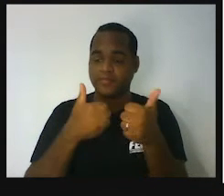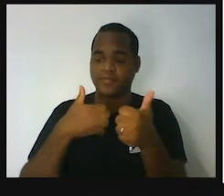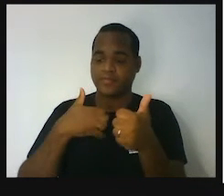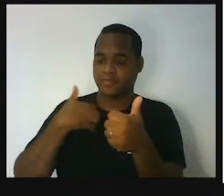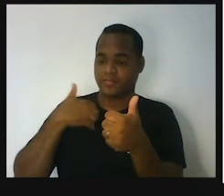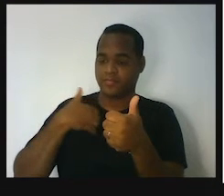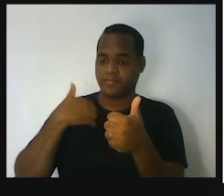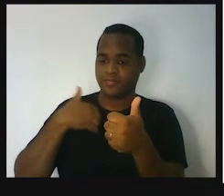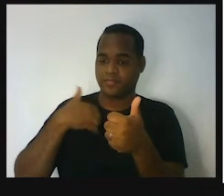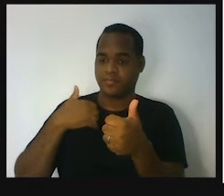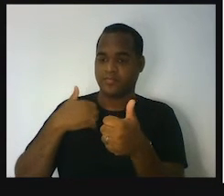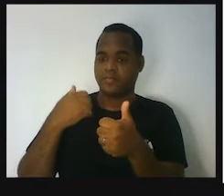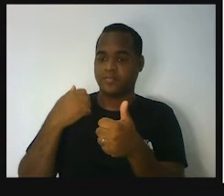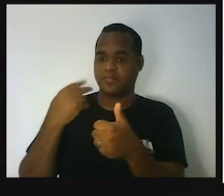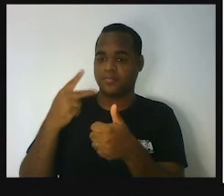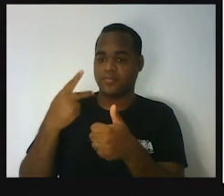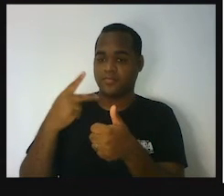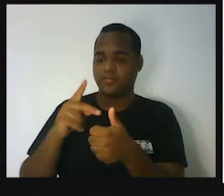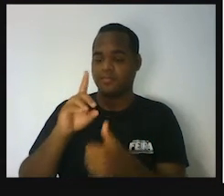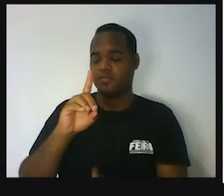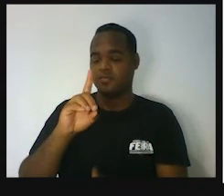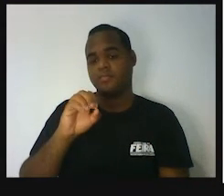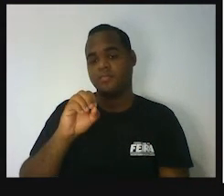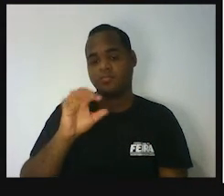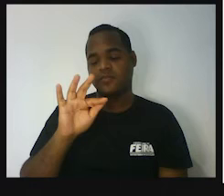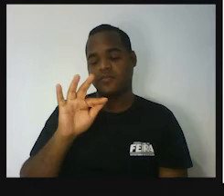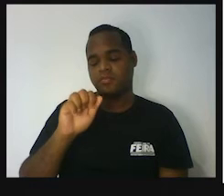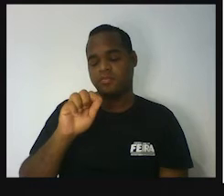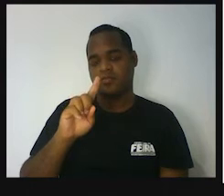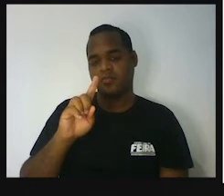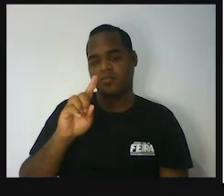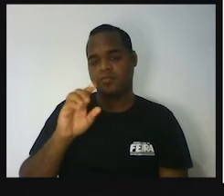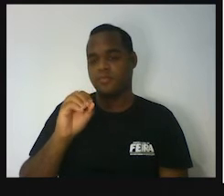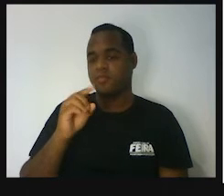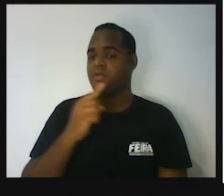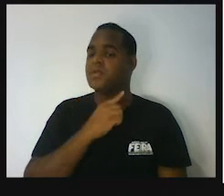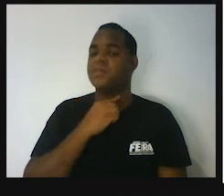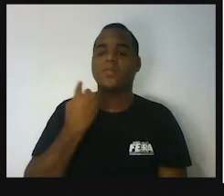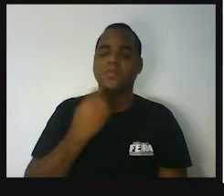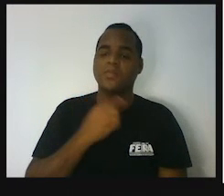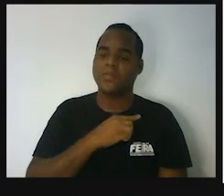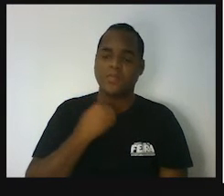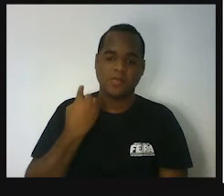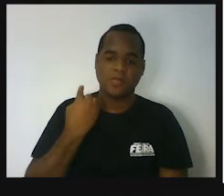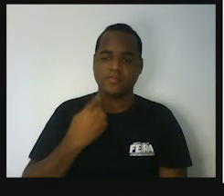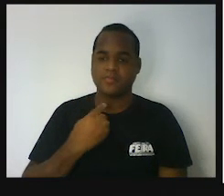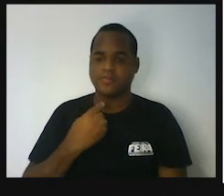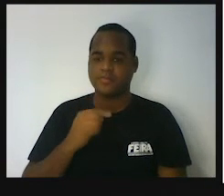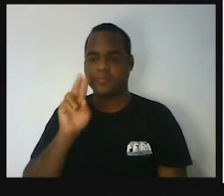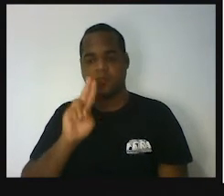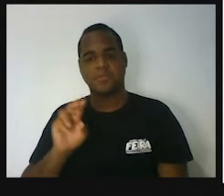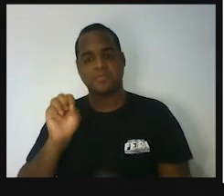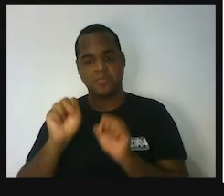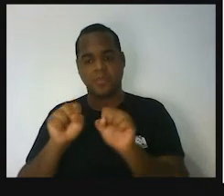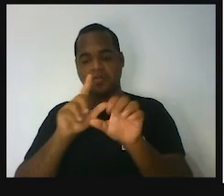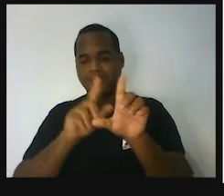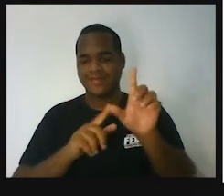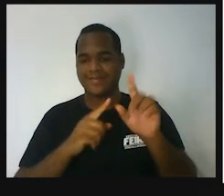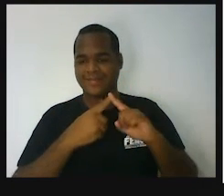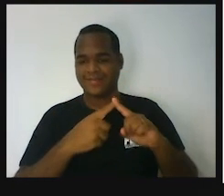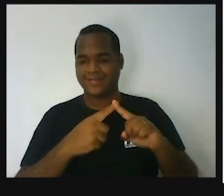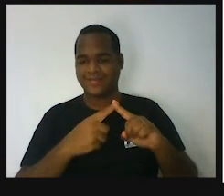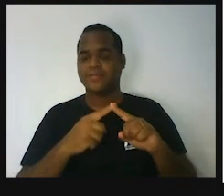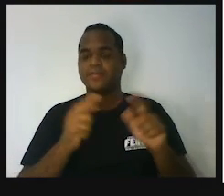Idade que Diofanto morreu. Vamos usar a letra X, porque